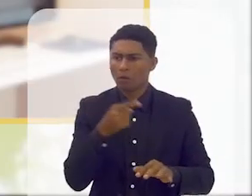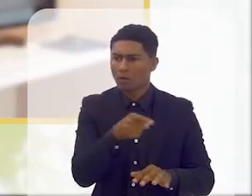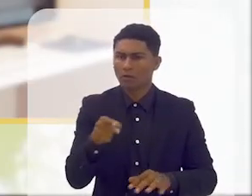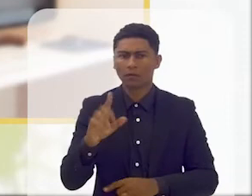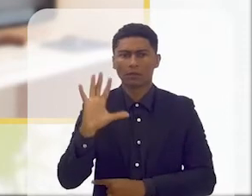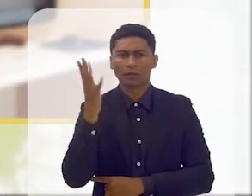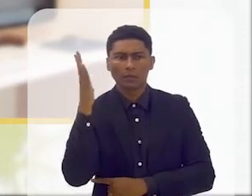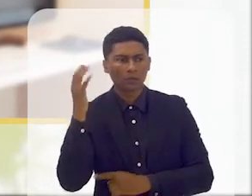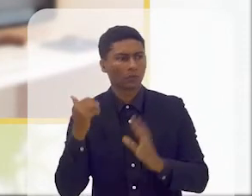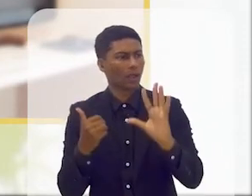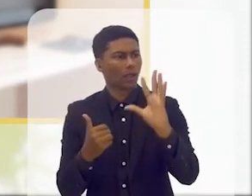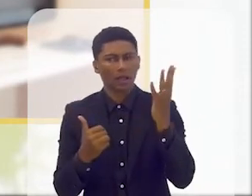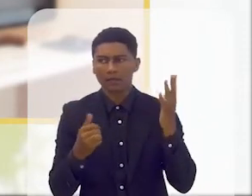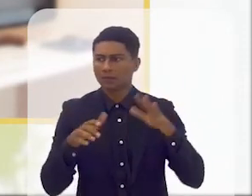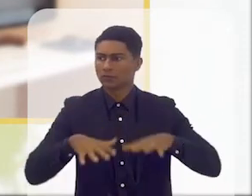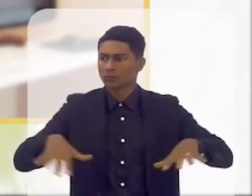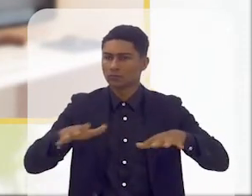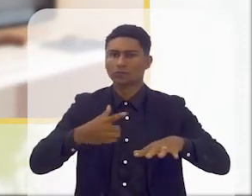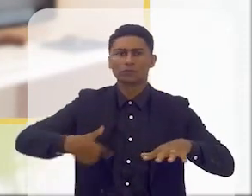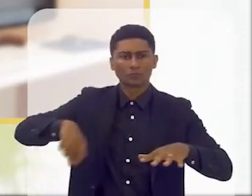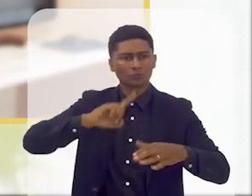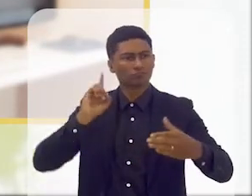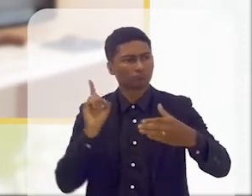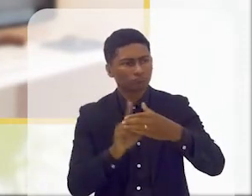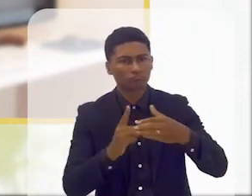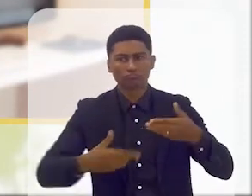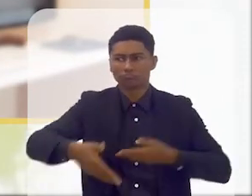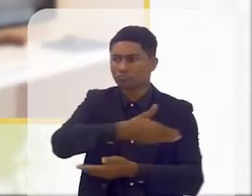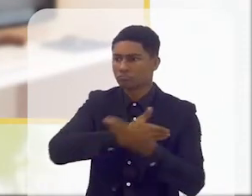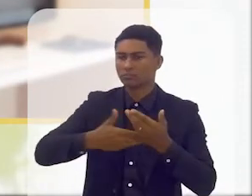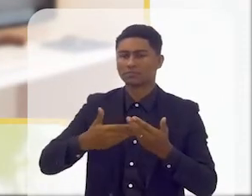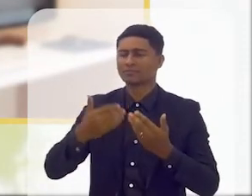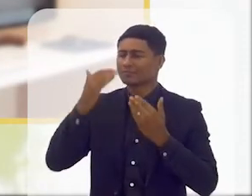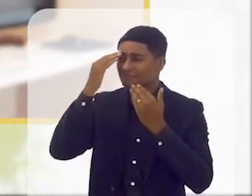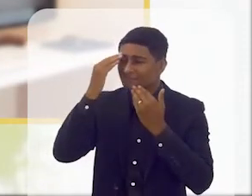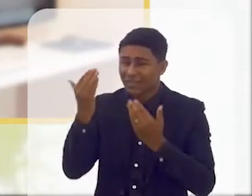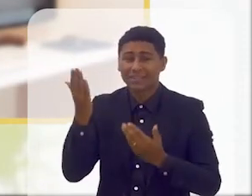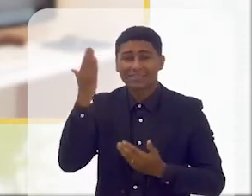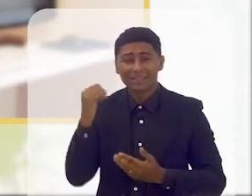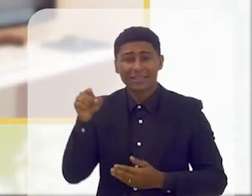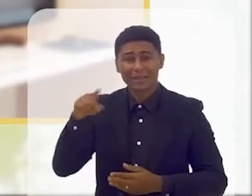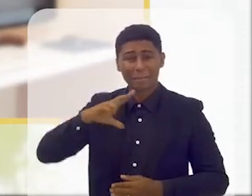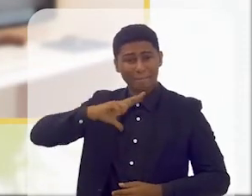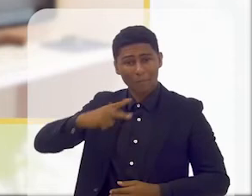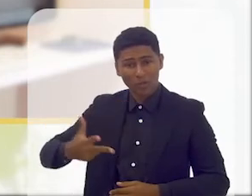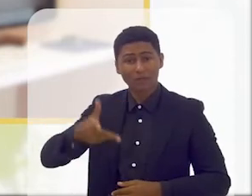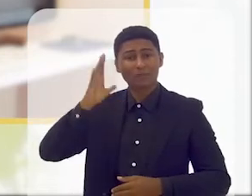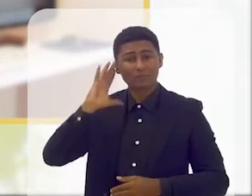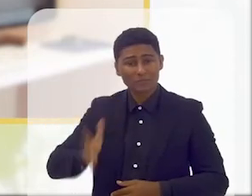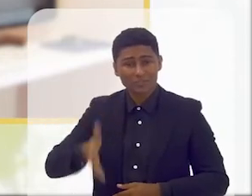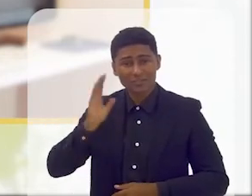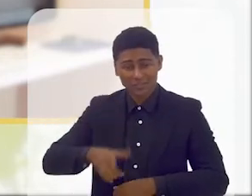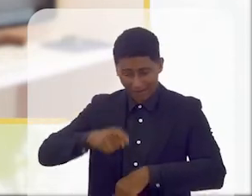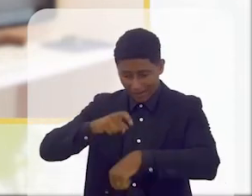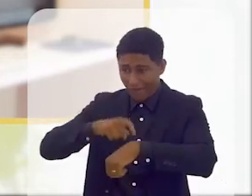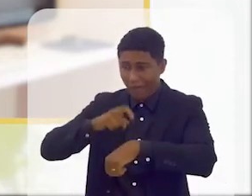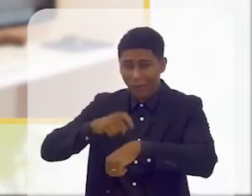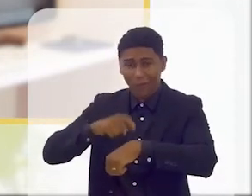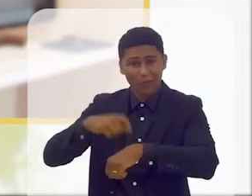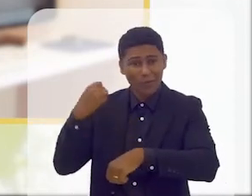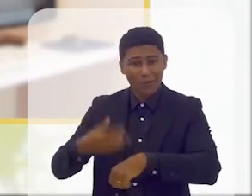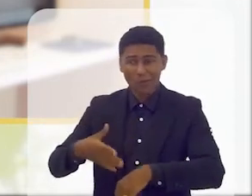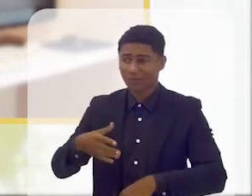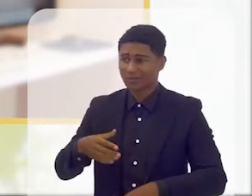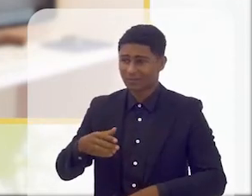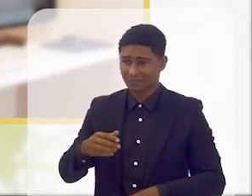natureza e nós fazemos parte dela então muitíssimo obrigada eu sei que em Portugal já é tarde são